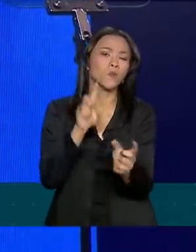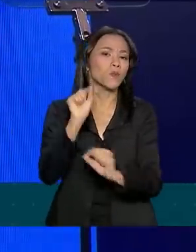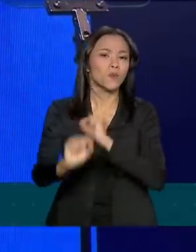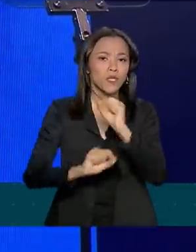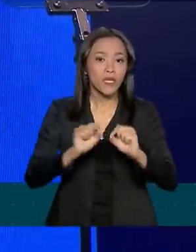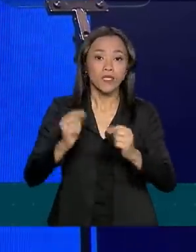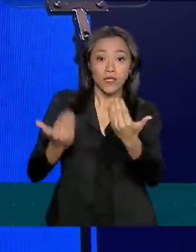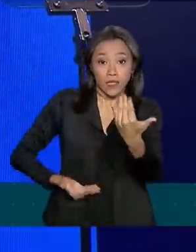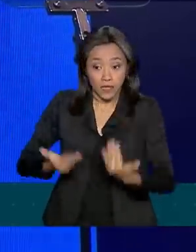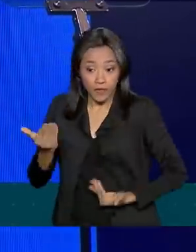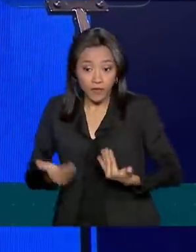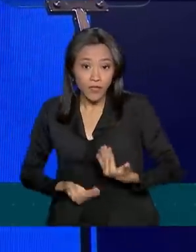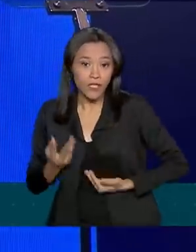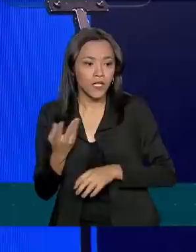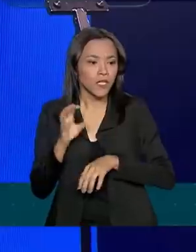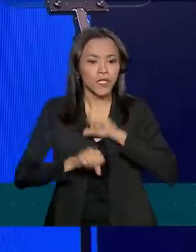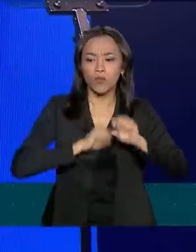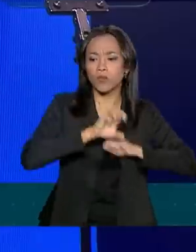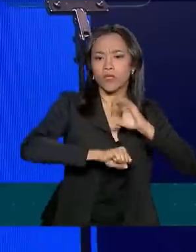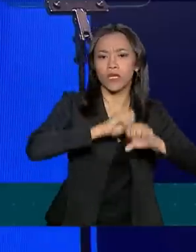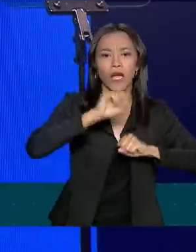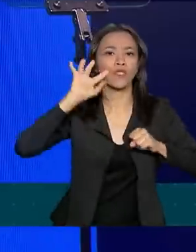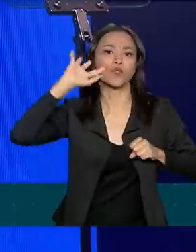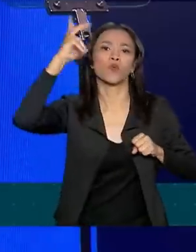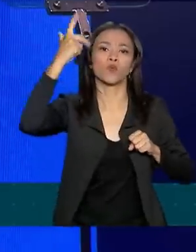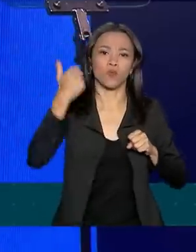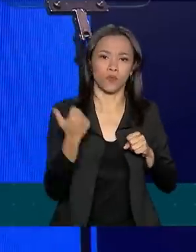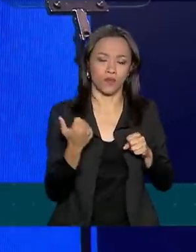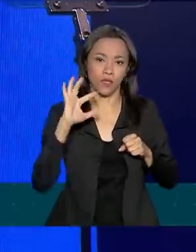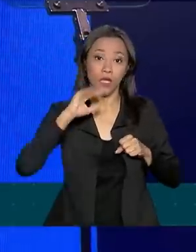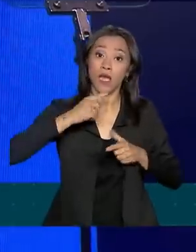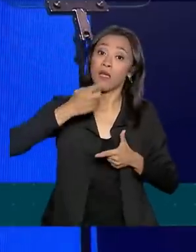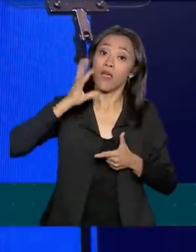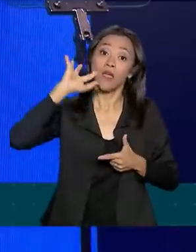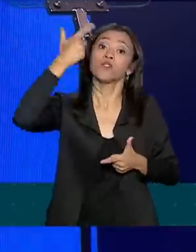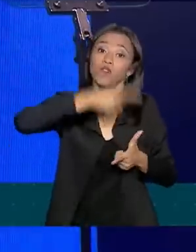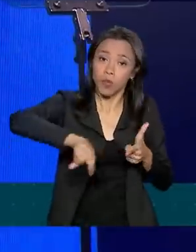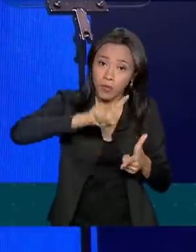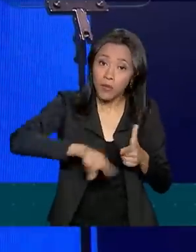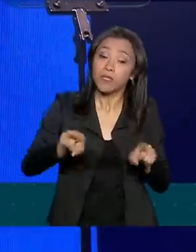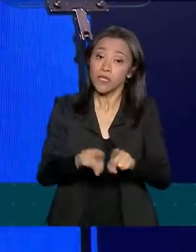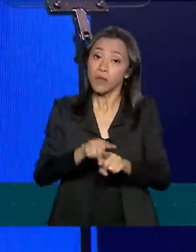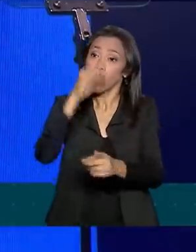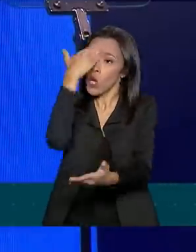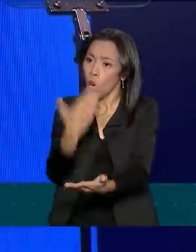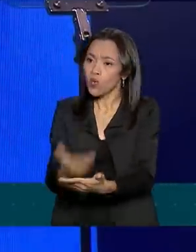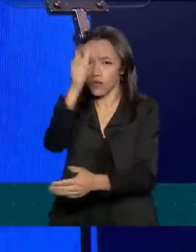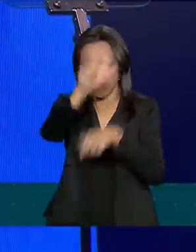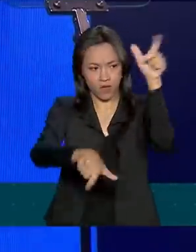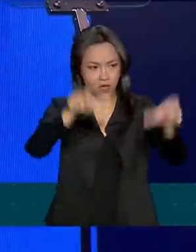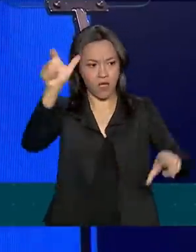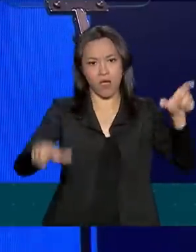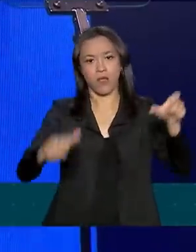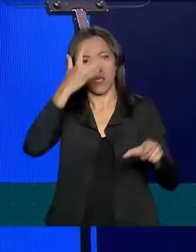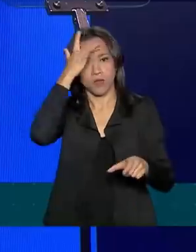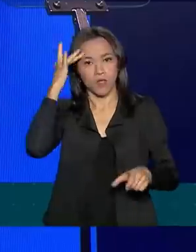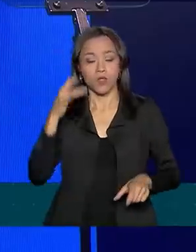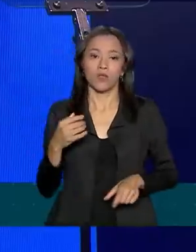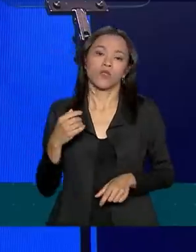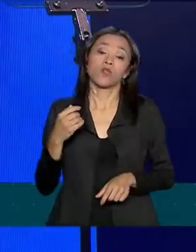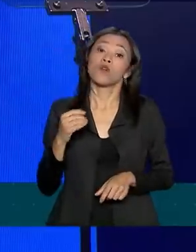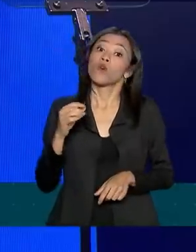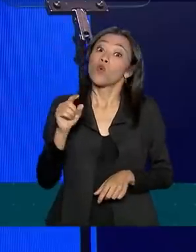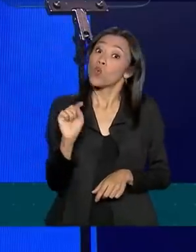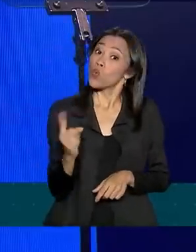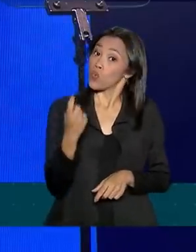servir e buscar soluções. E confiar no próximo. Meu pai dizia, né? O único homem que você pode